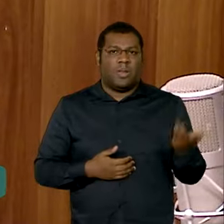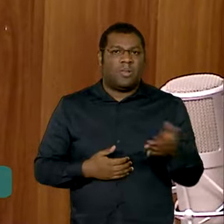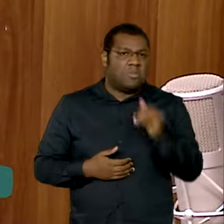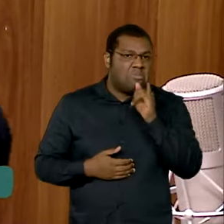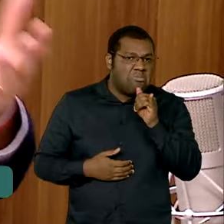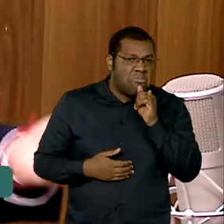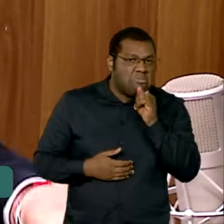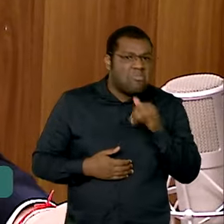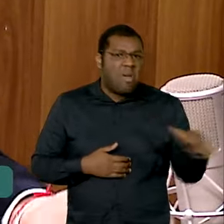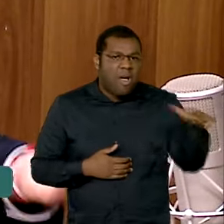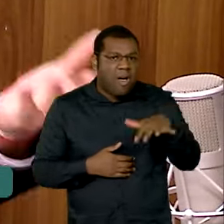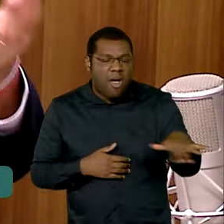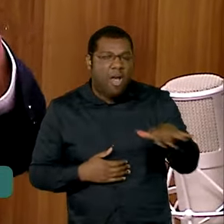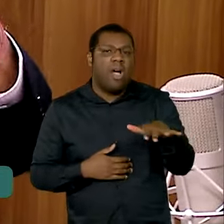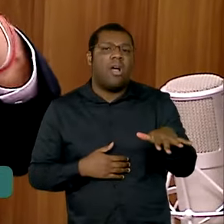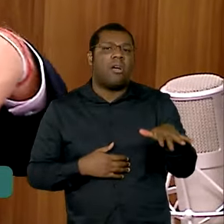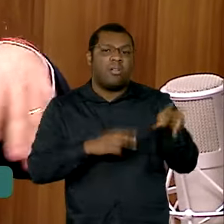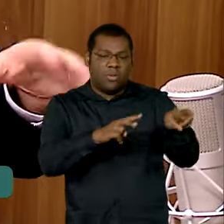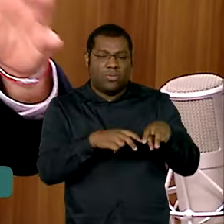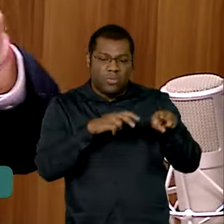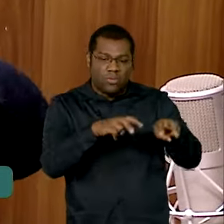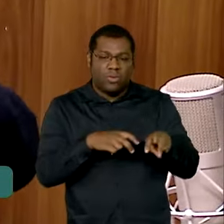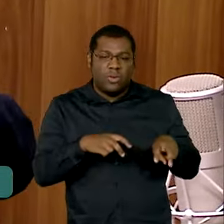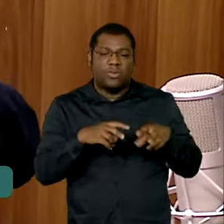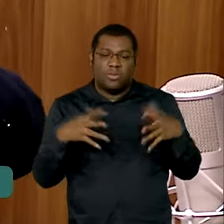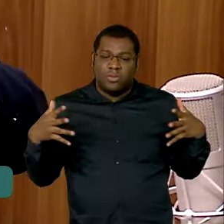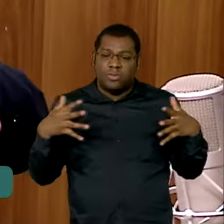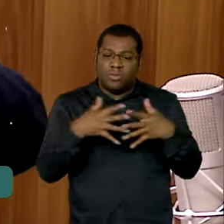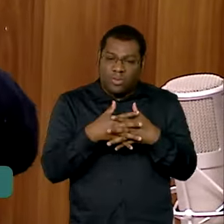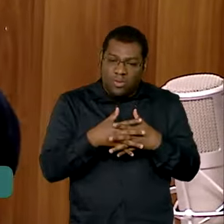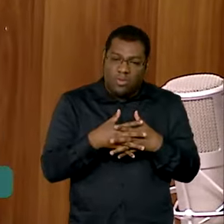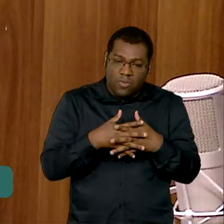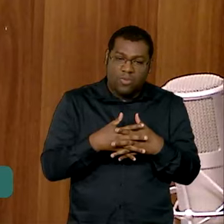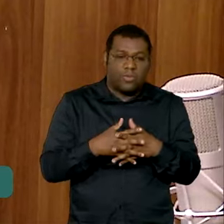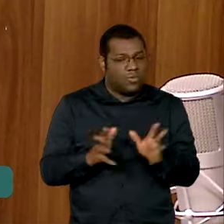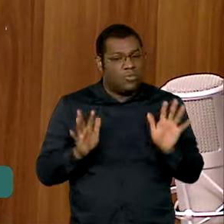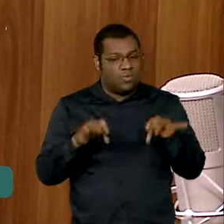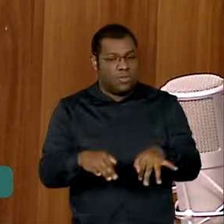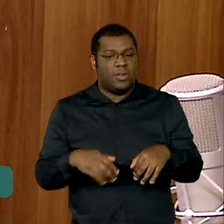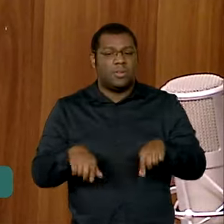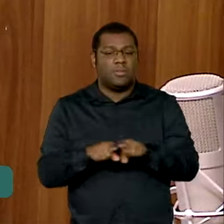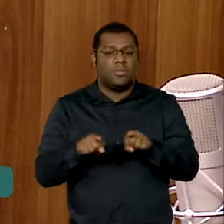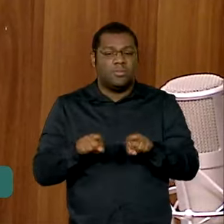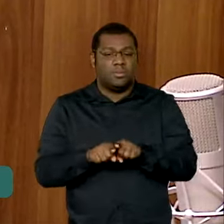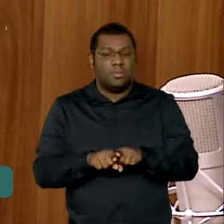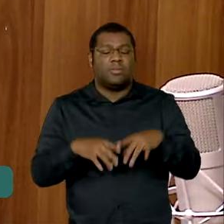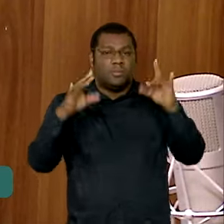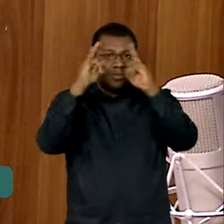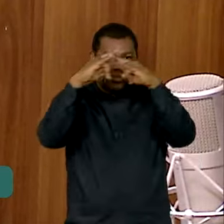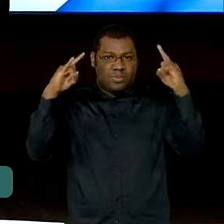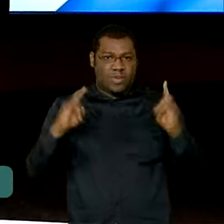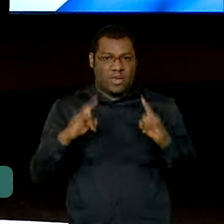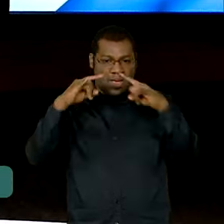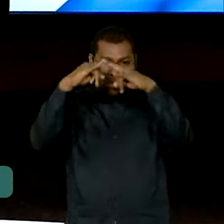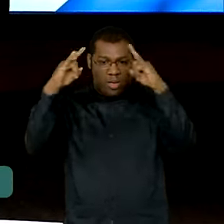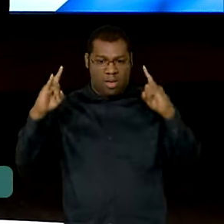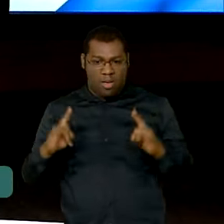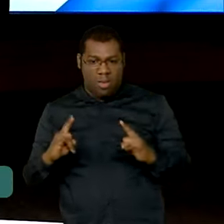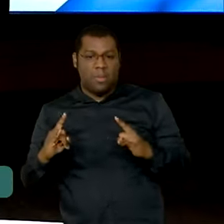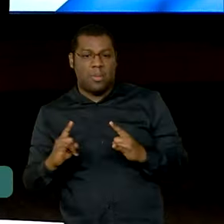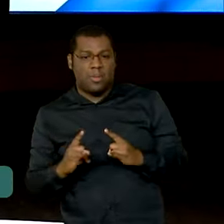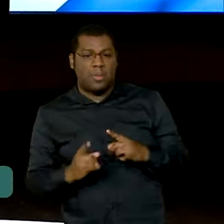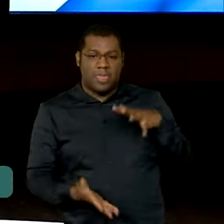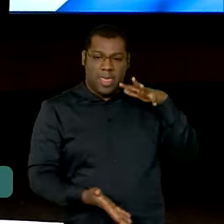no campo, como os lugares de conflito já mapeados e também aqueles acampamentos já cadastrados, tá certo?